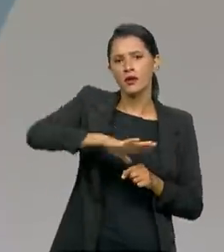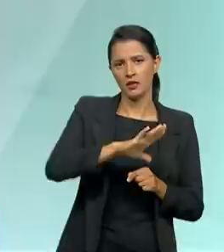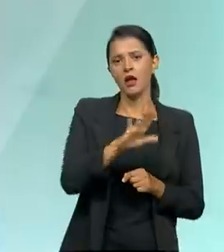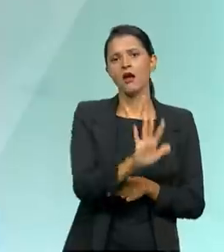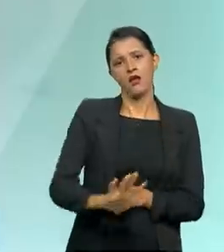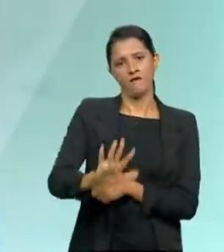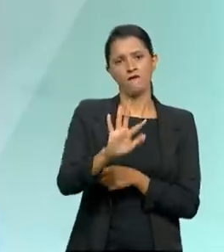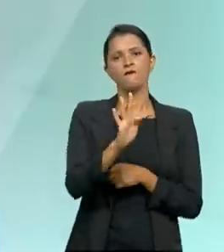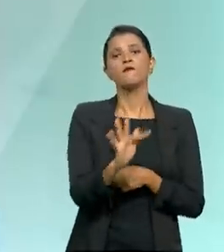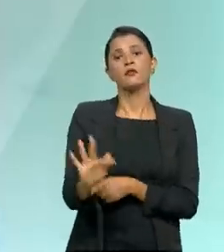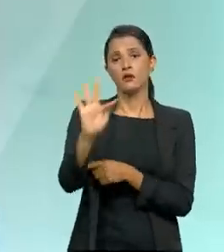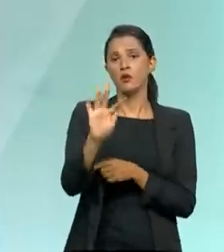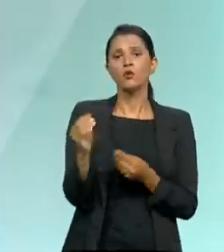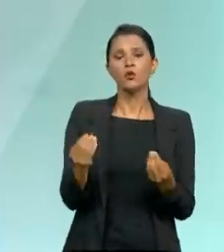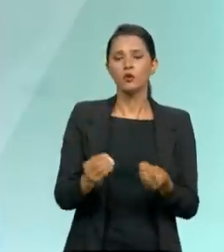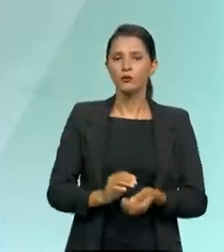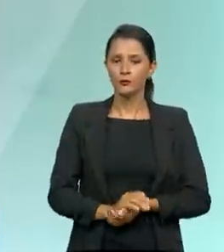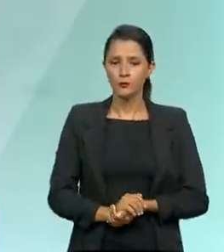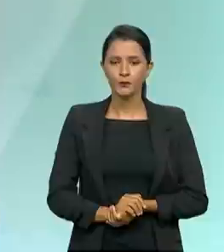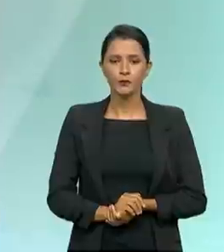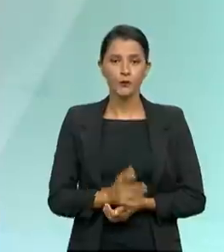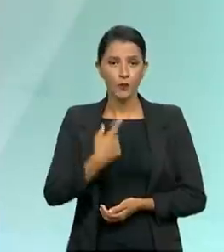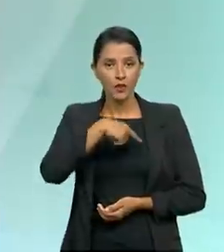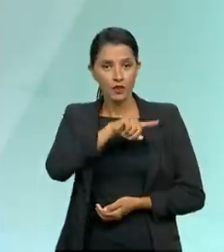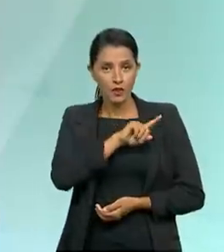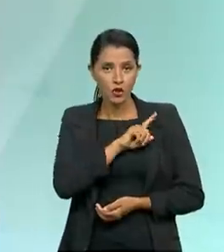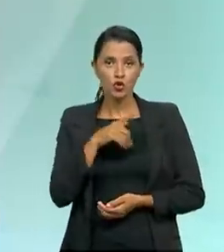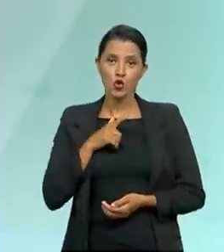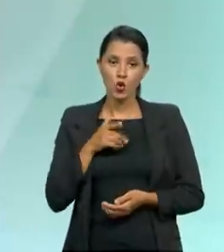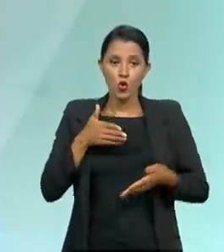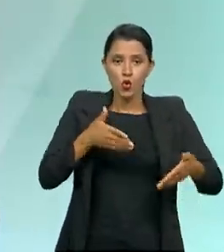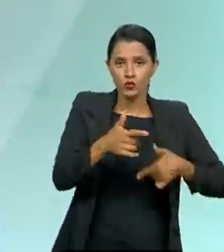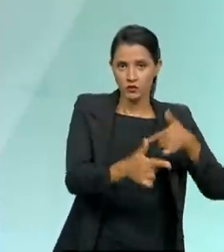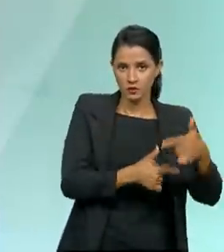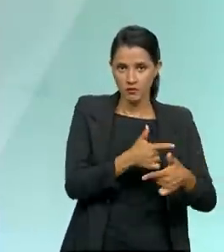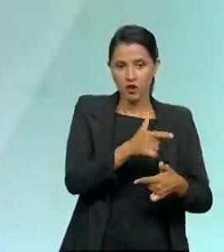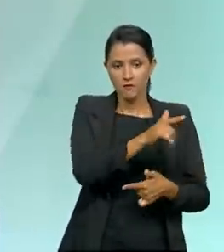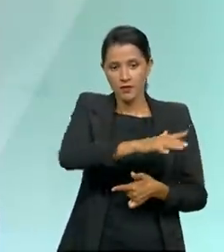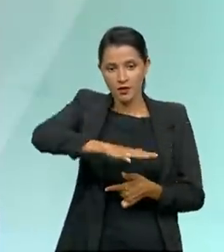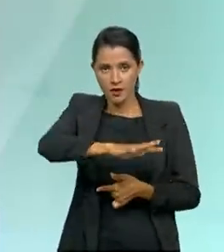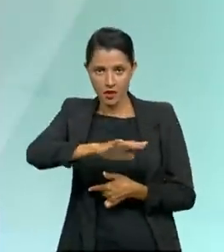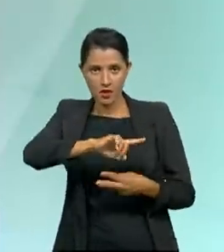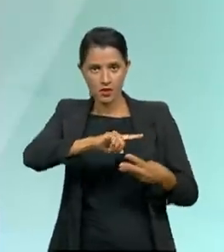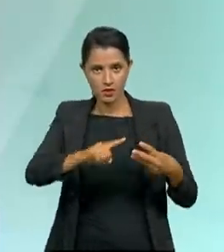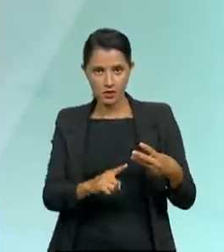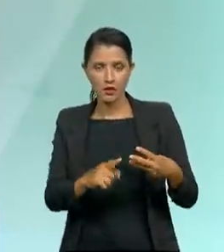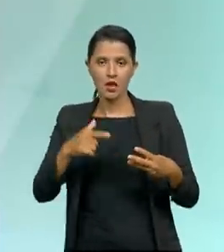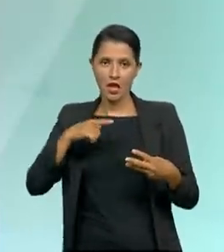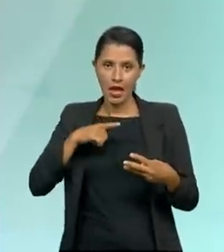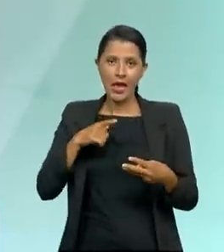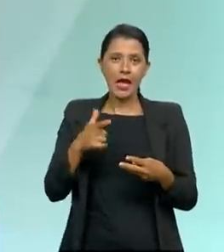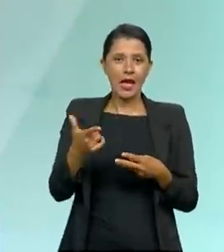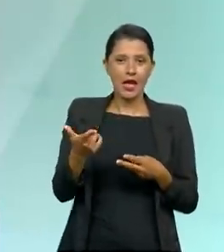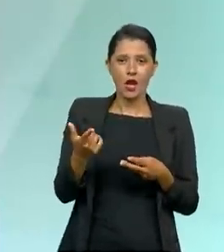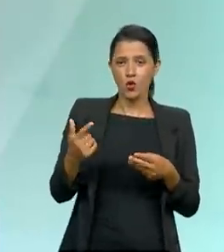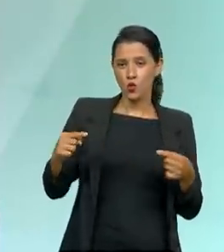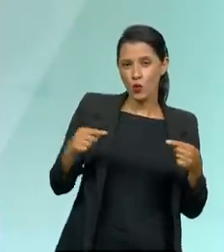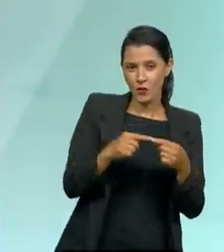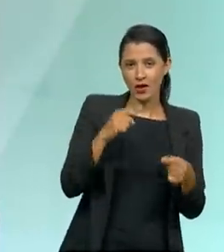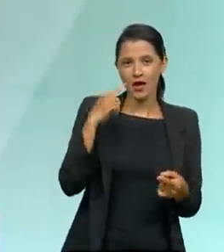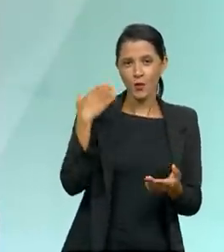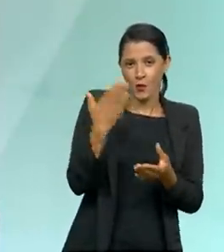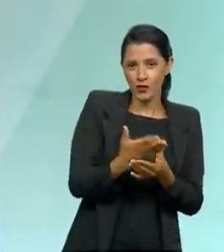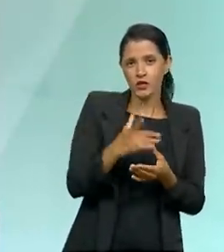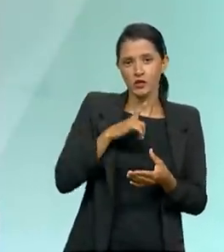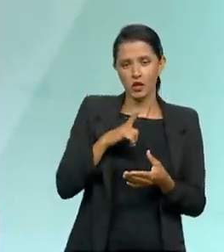federal? Bem, Paulo, quanto à nossa atuação nessas três áreas, na parte de conformidade dos processos, a gente tem trabalhado num